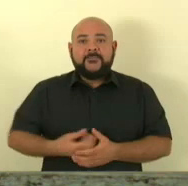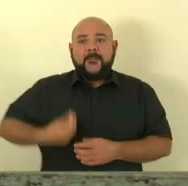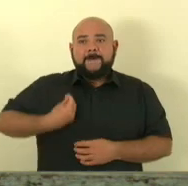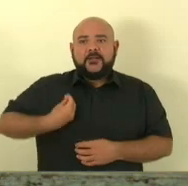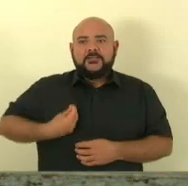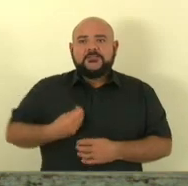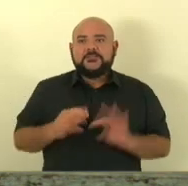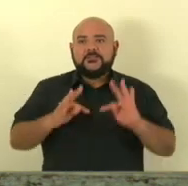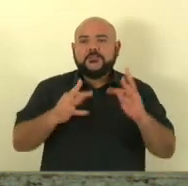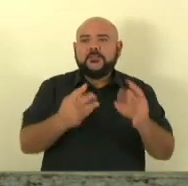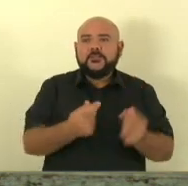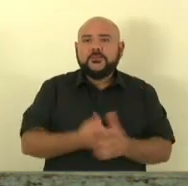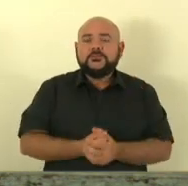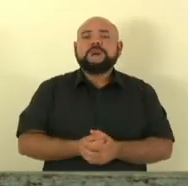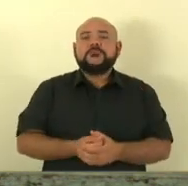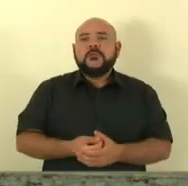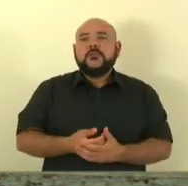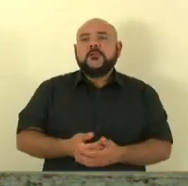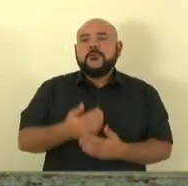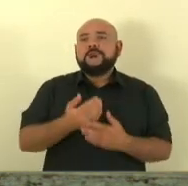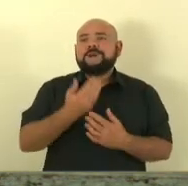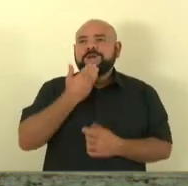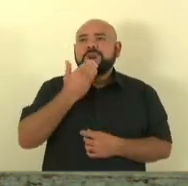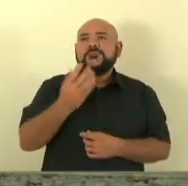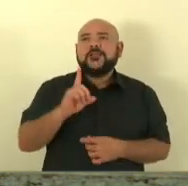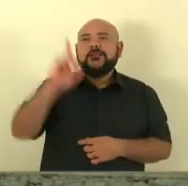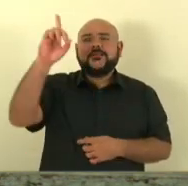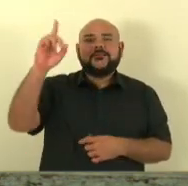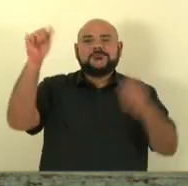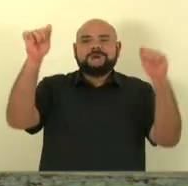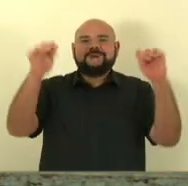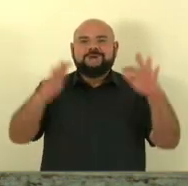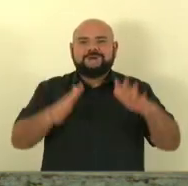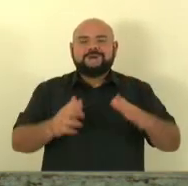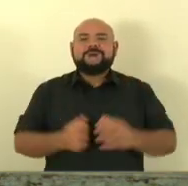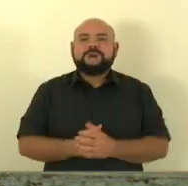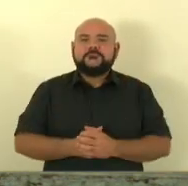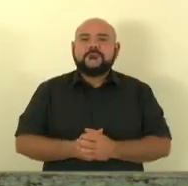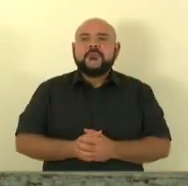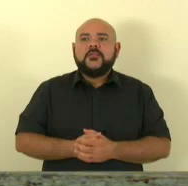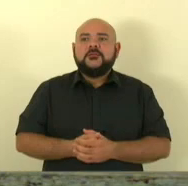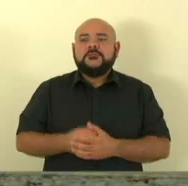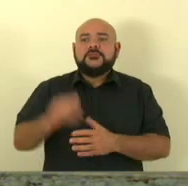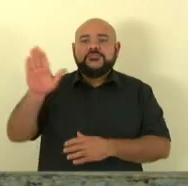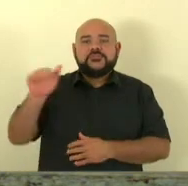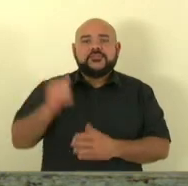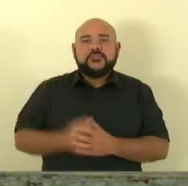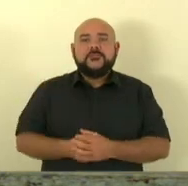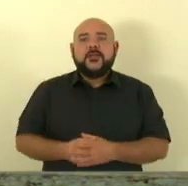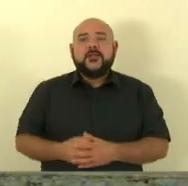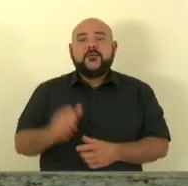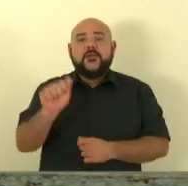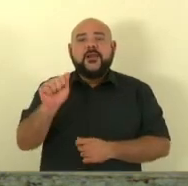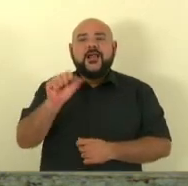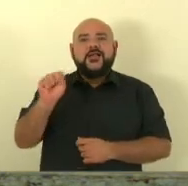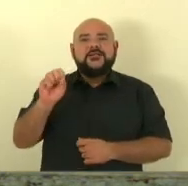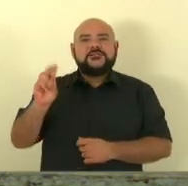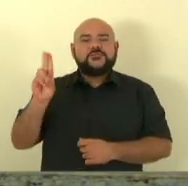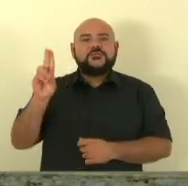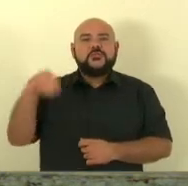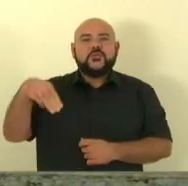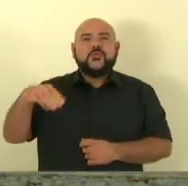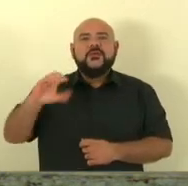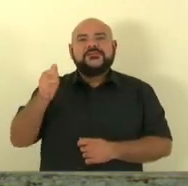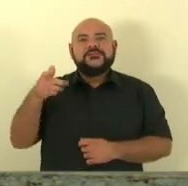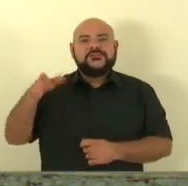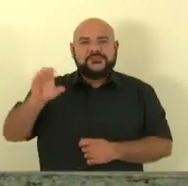invocando a proteção de Deus, declaro aberta essa sessão e convido o deputado Capitão Assunção para proceder à